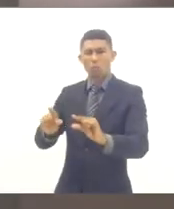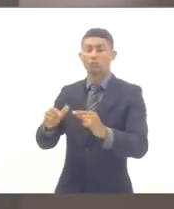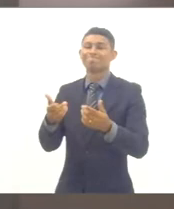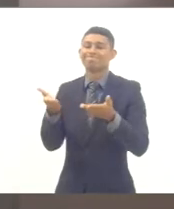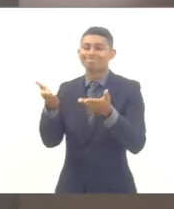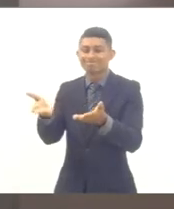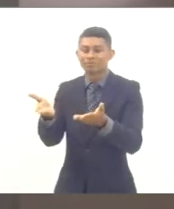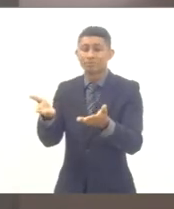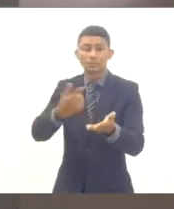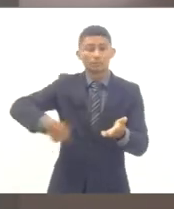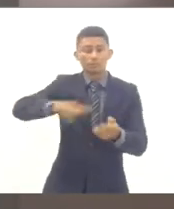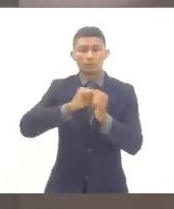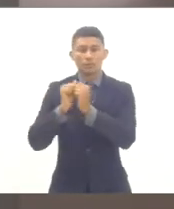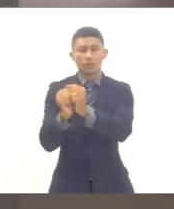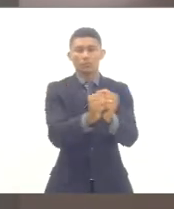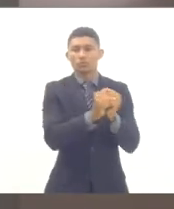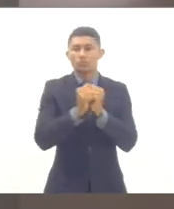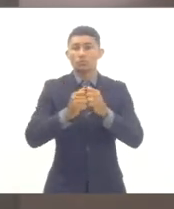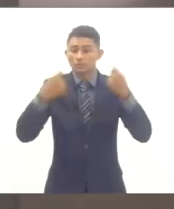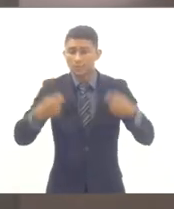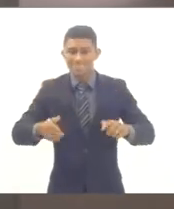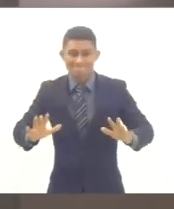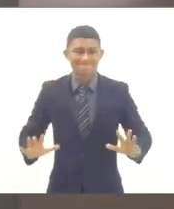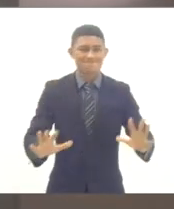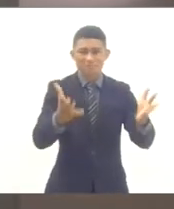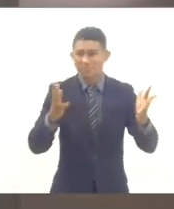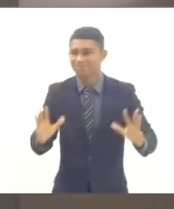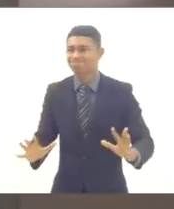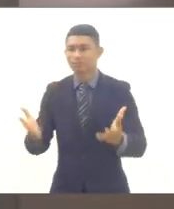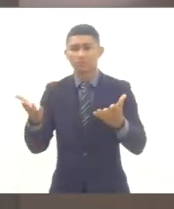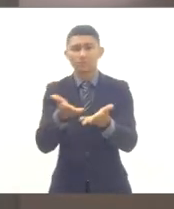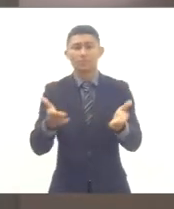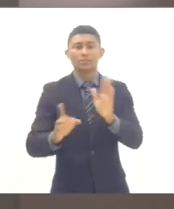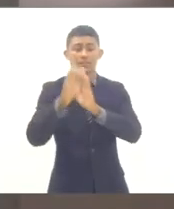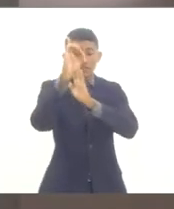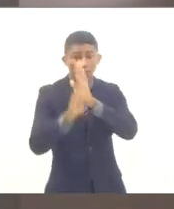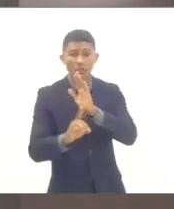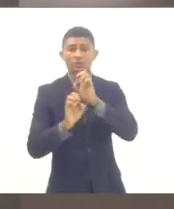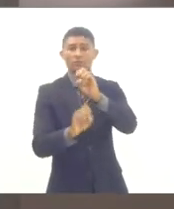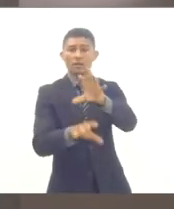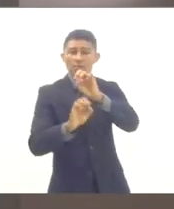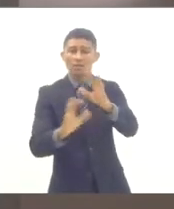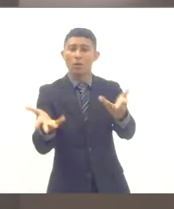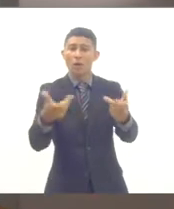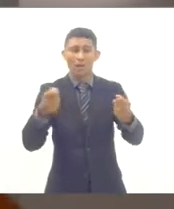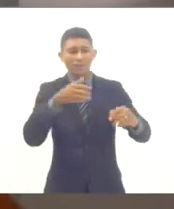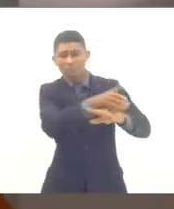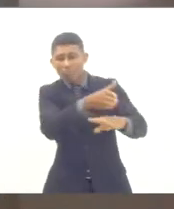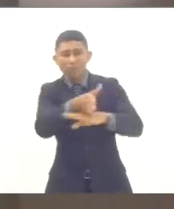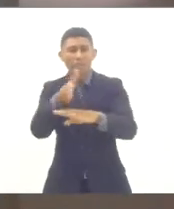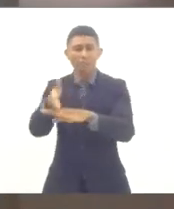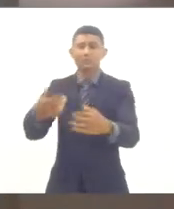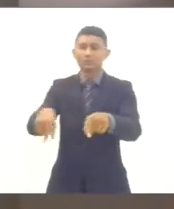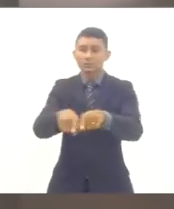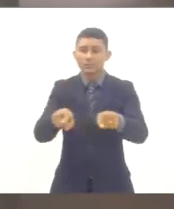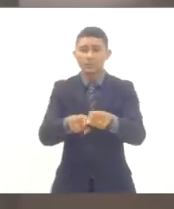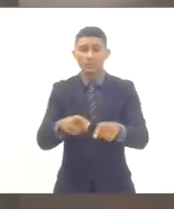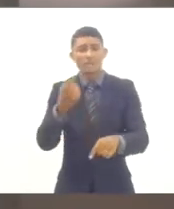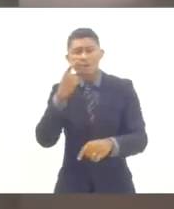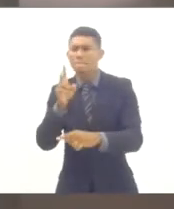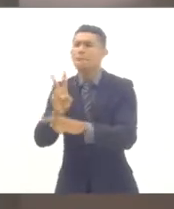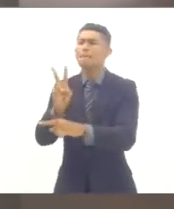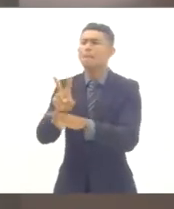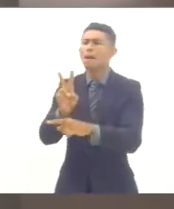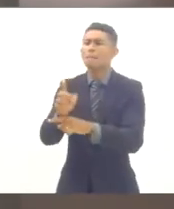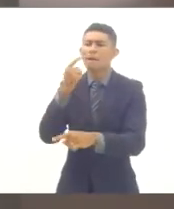juntos, vamos promover o debate pelo direito a uma educação de qualidade e o monitoramento participativo sobre os investimentos em